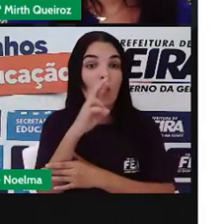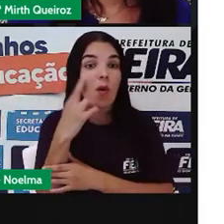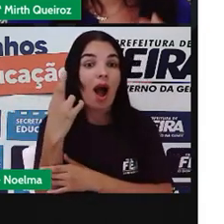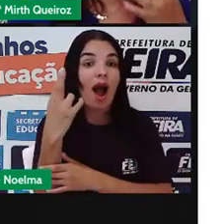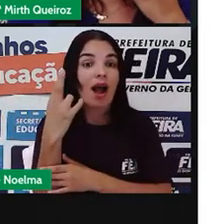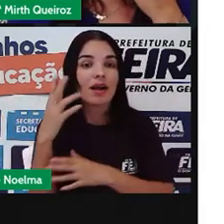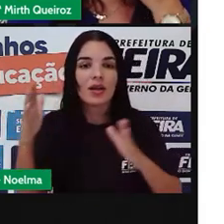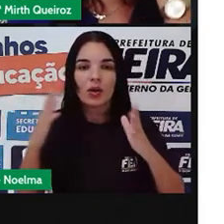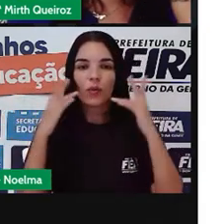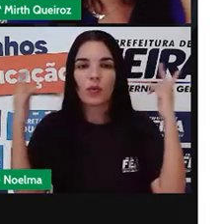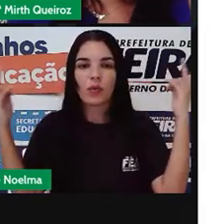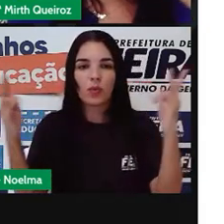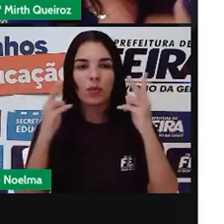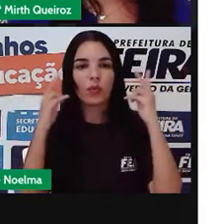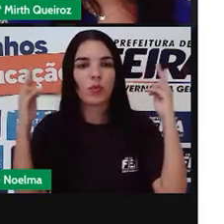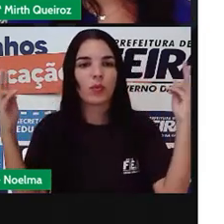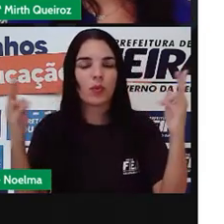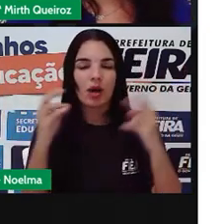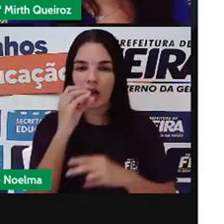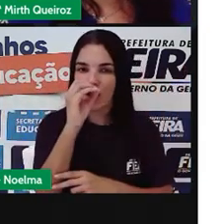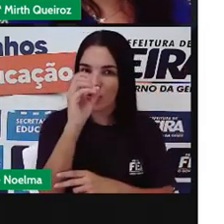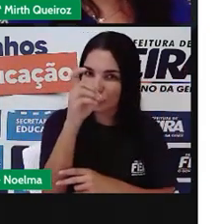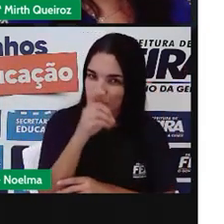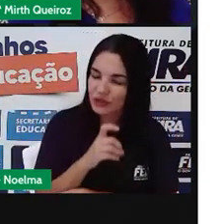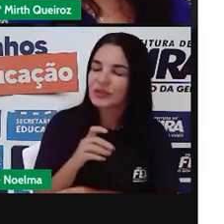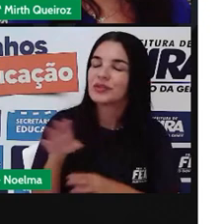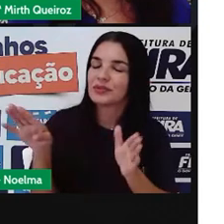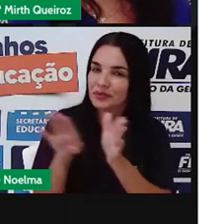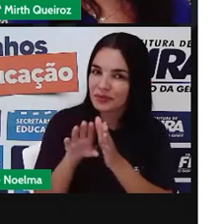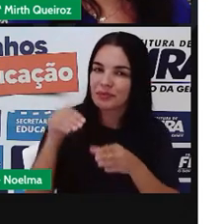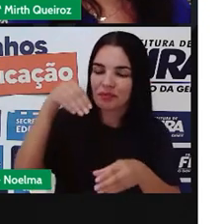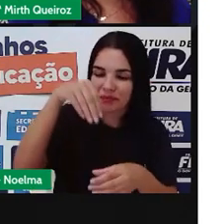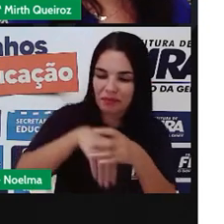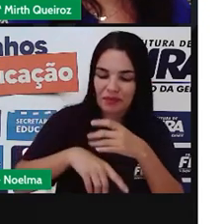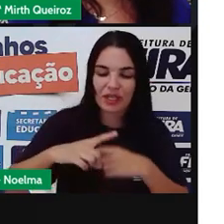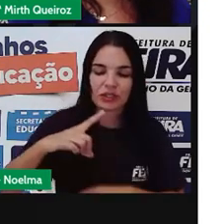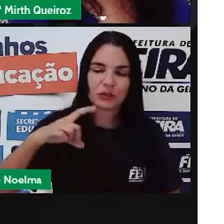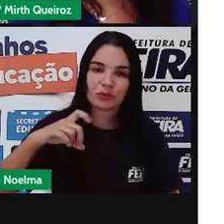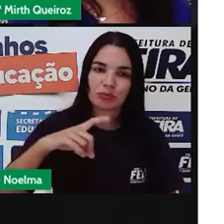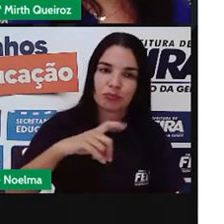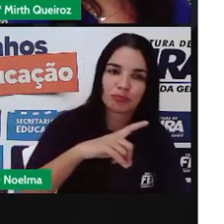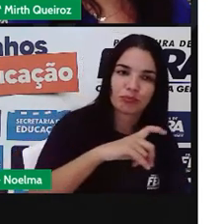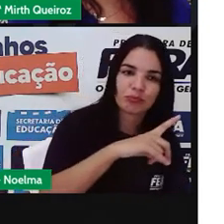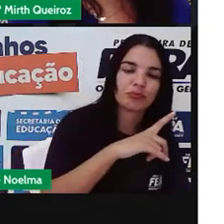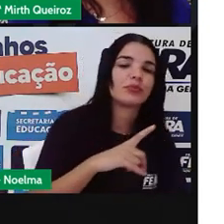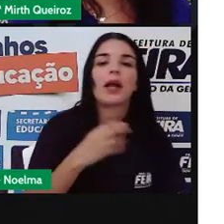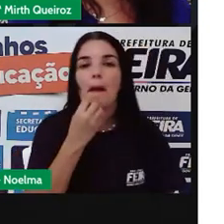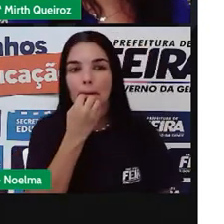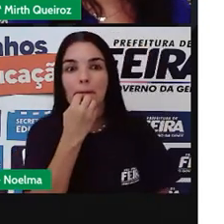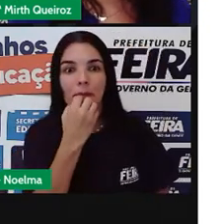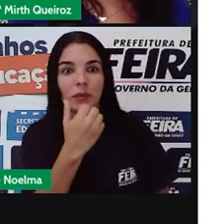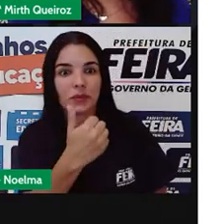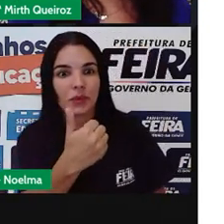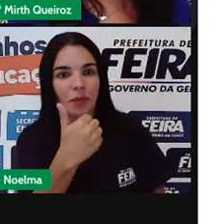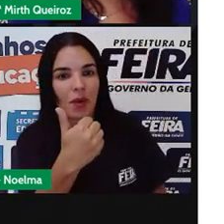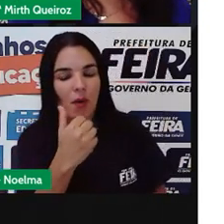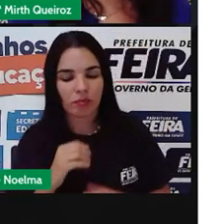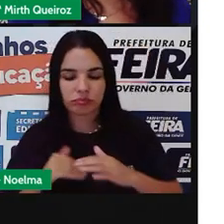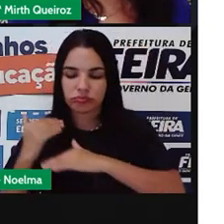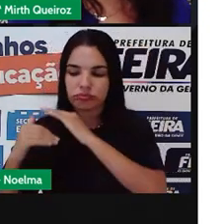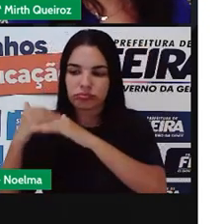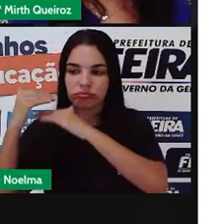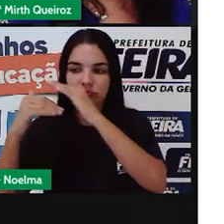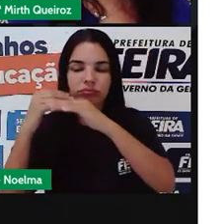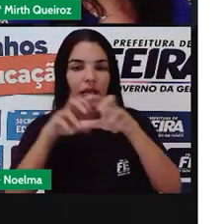o ar ali também, chegando o oxigênio e tal, e que é favorável para o desenvolvimento ali da